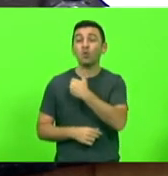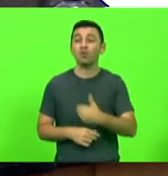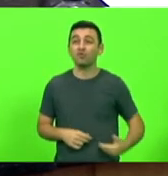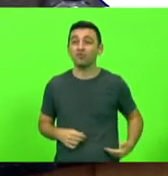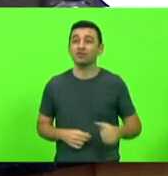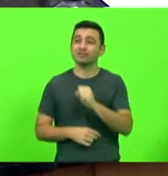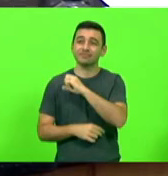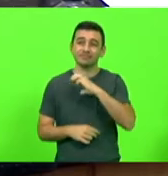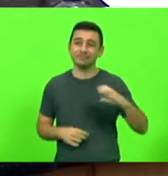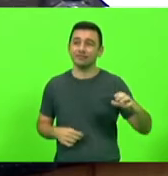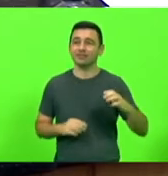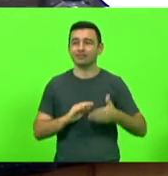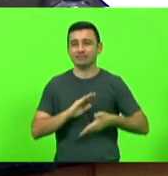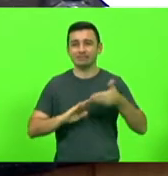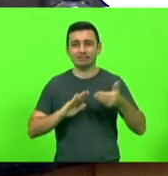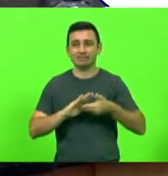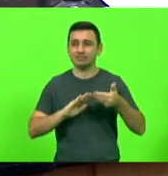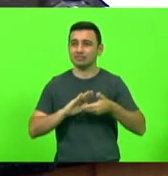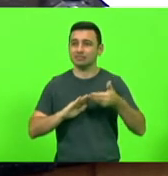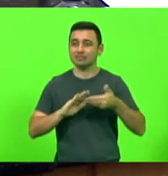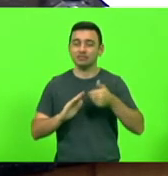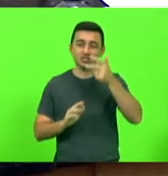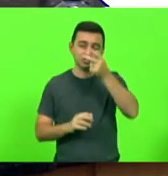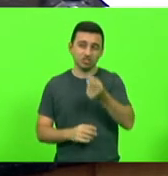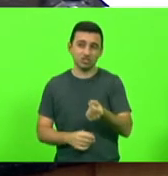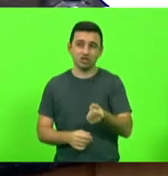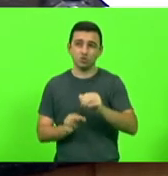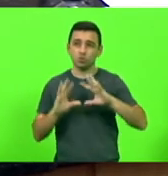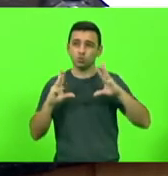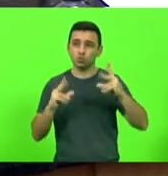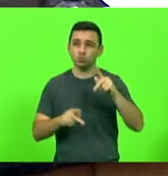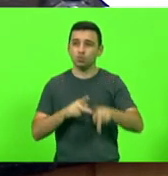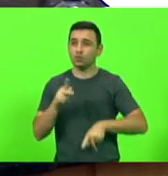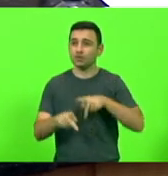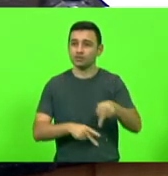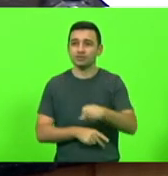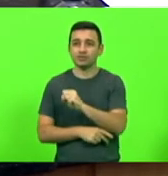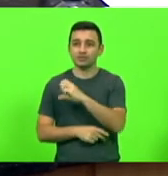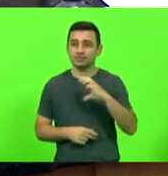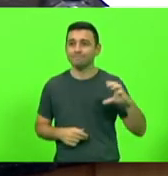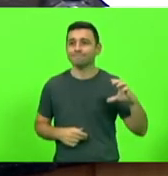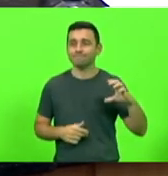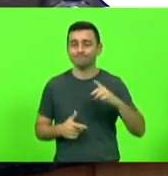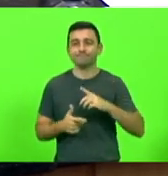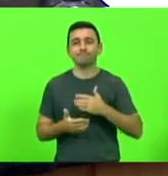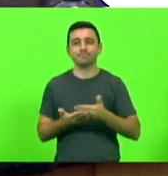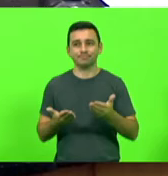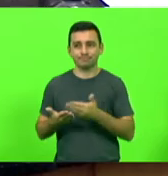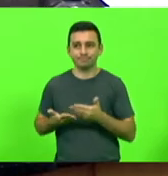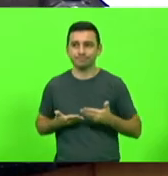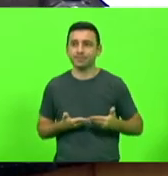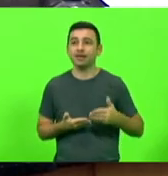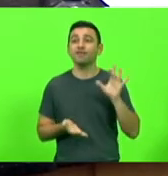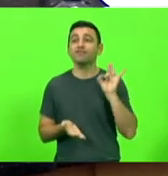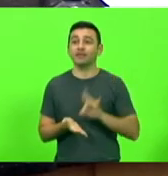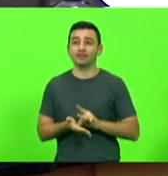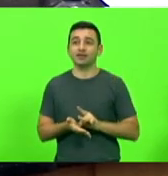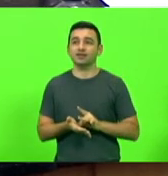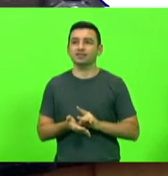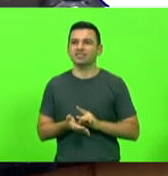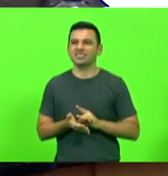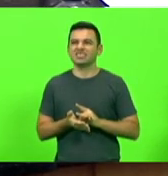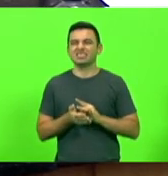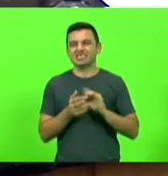dinheiro do bolso dos catarinenses como nunca havia tirado antes. Essa é a verdade. Espolhou o